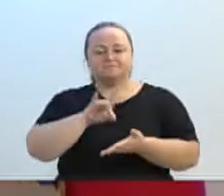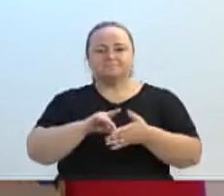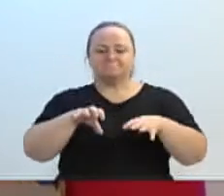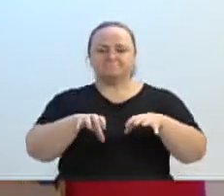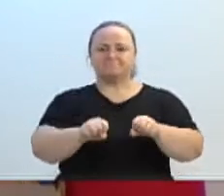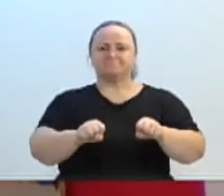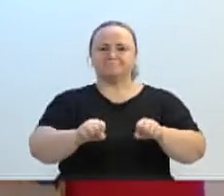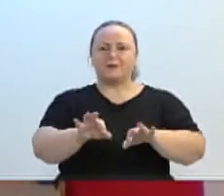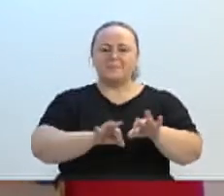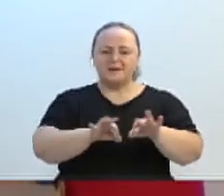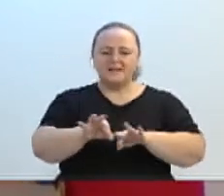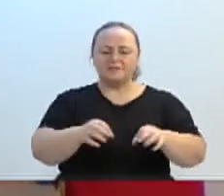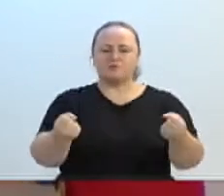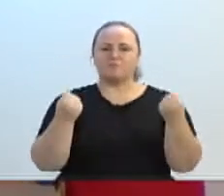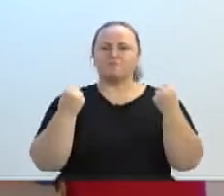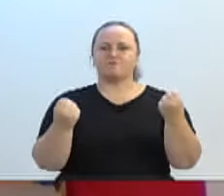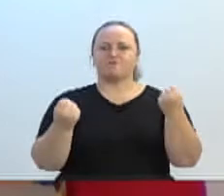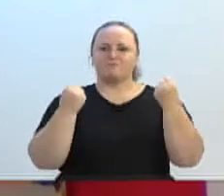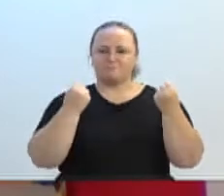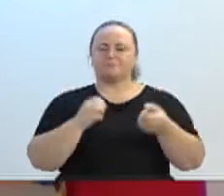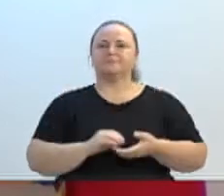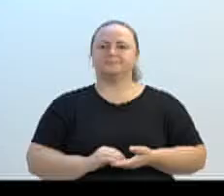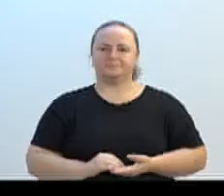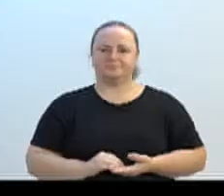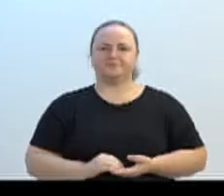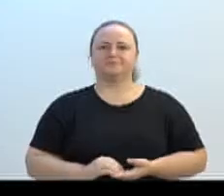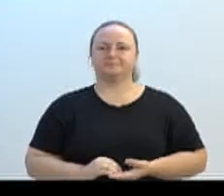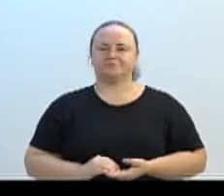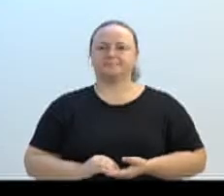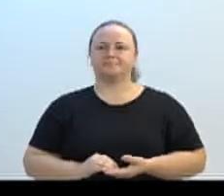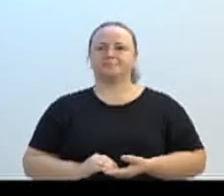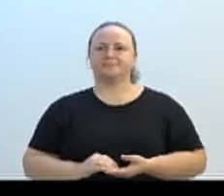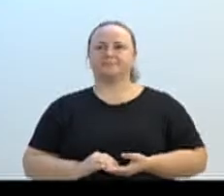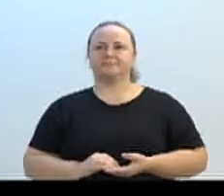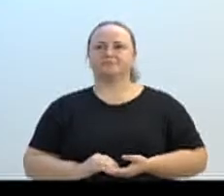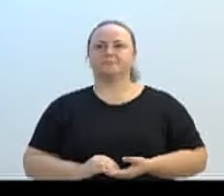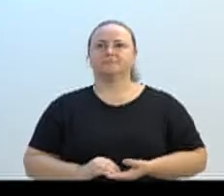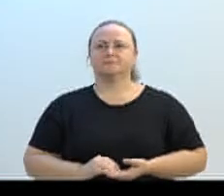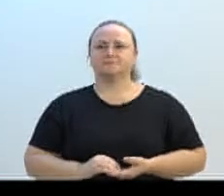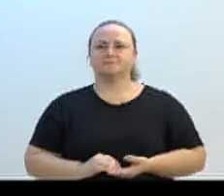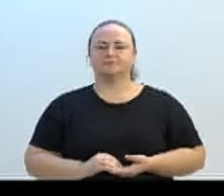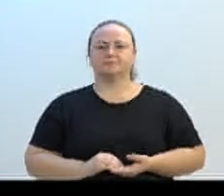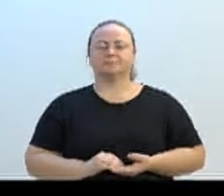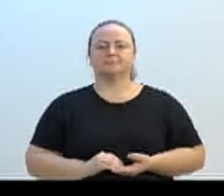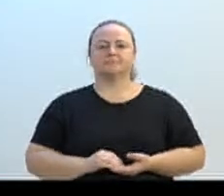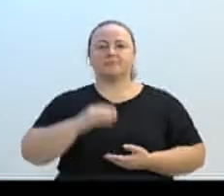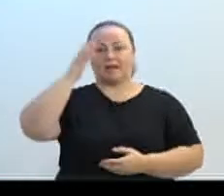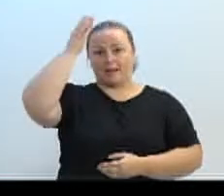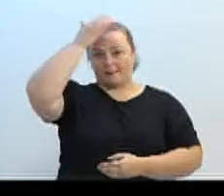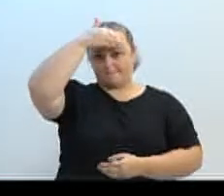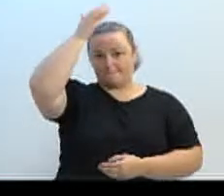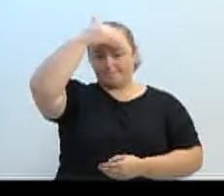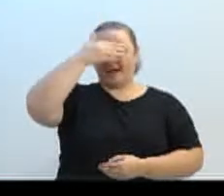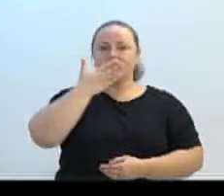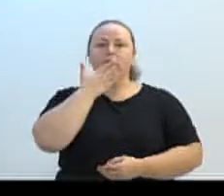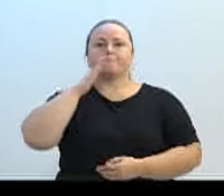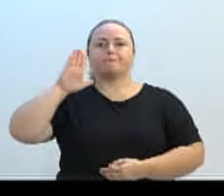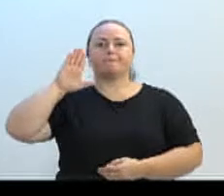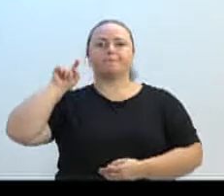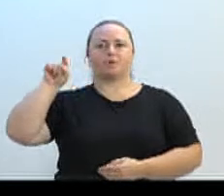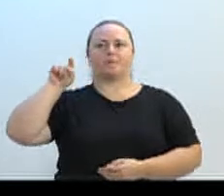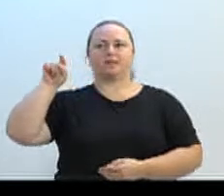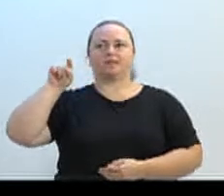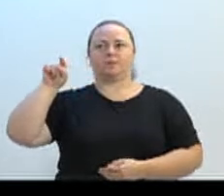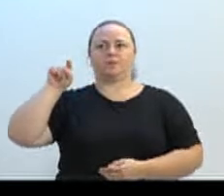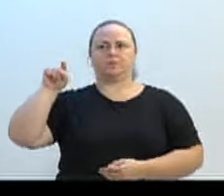a Silvia, ao qual o Mário, quando era vereador, prometeu para aquela comunidade, o